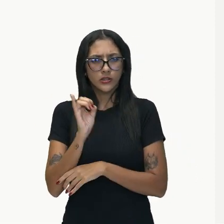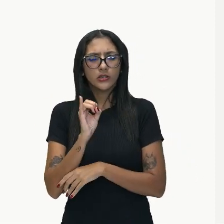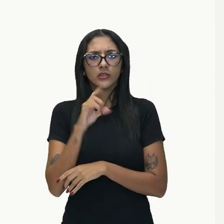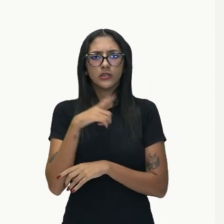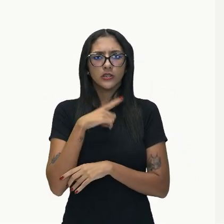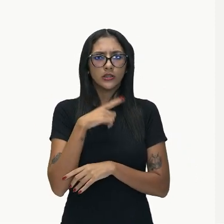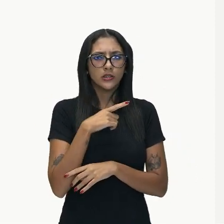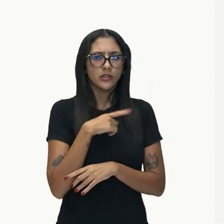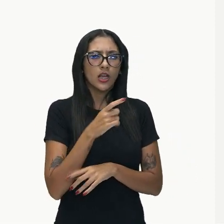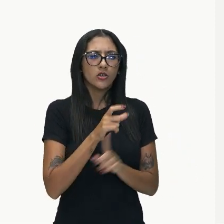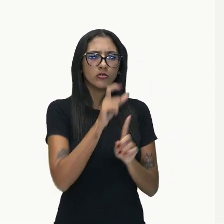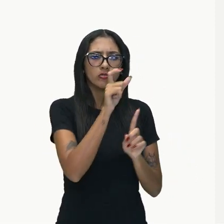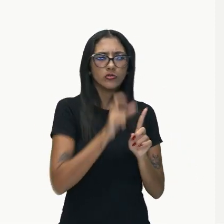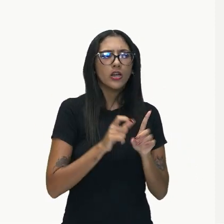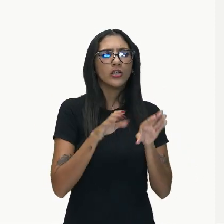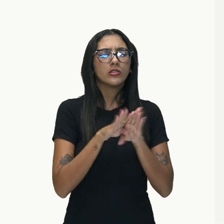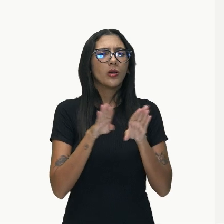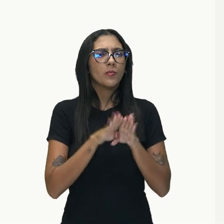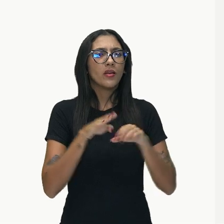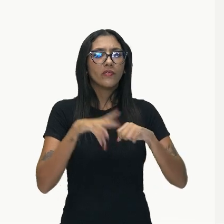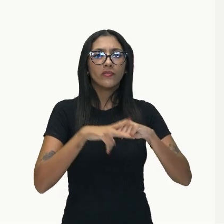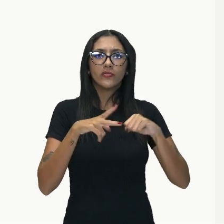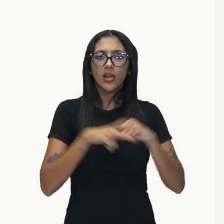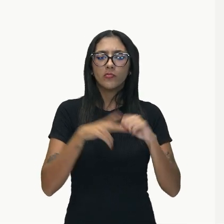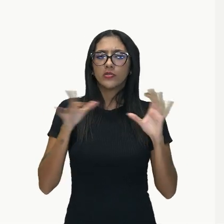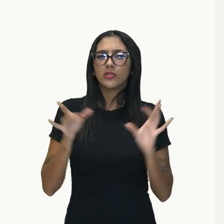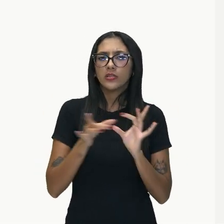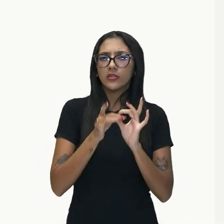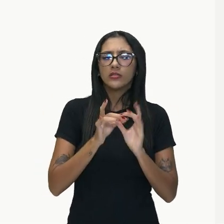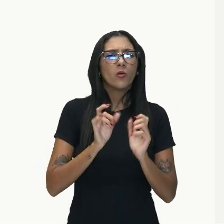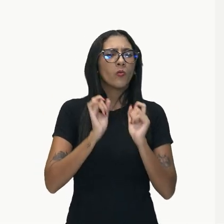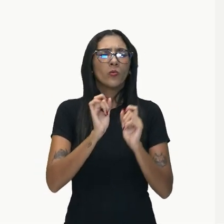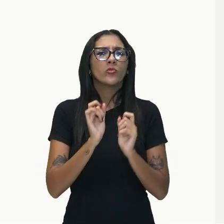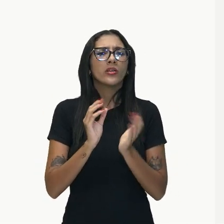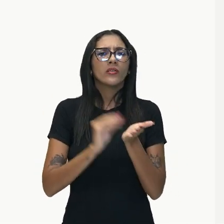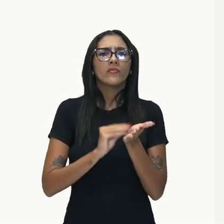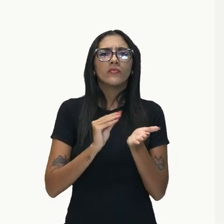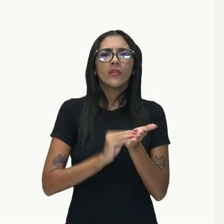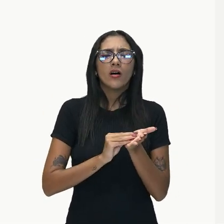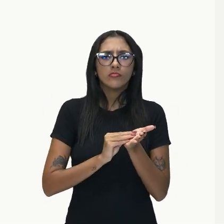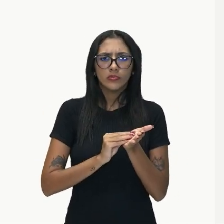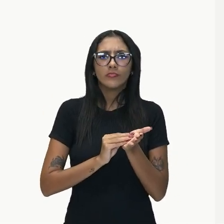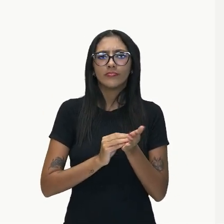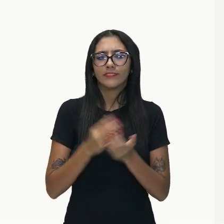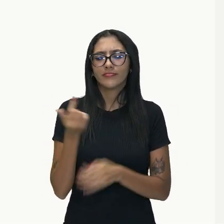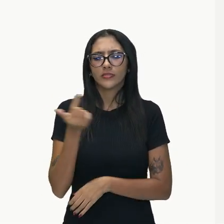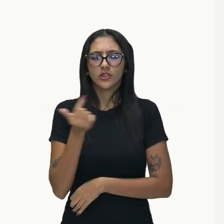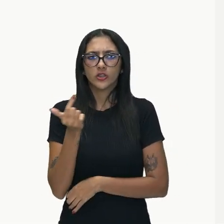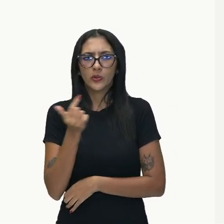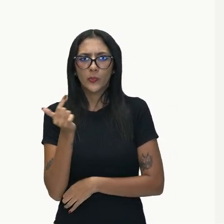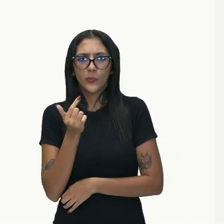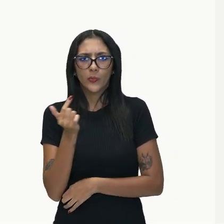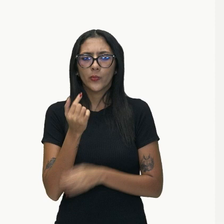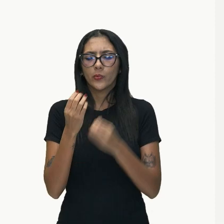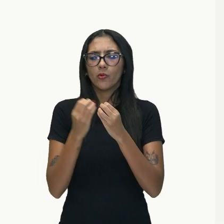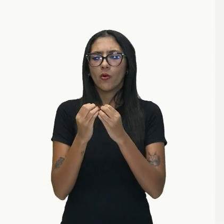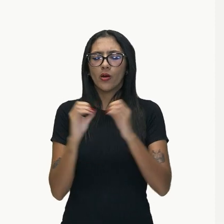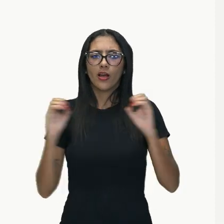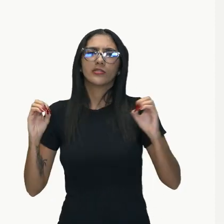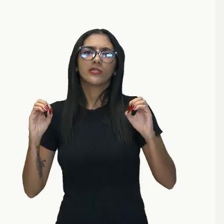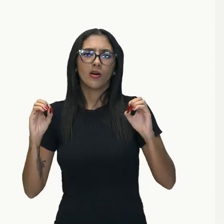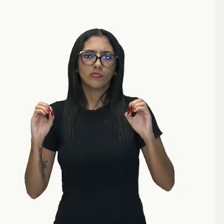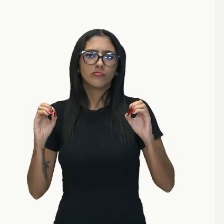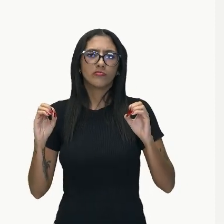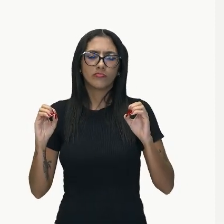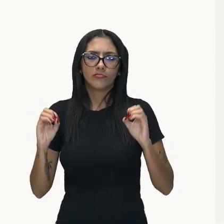tenho o verbo de ligação, que elemento está faltando? Exatamente o predicativo. Que você me esqueça.